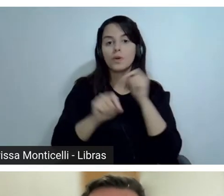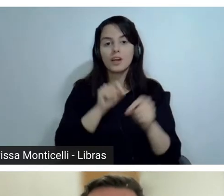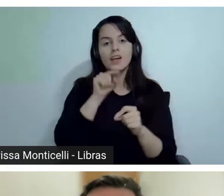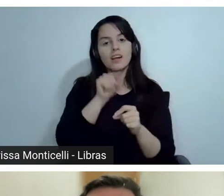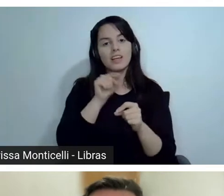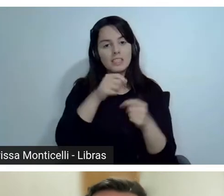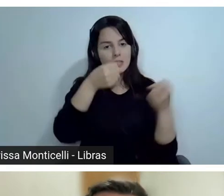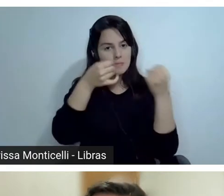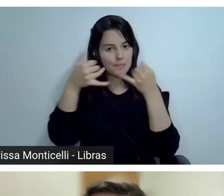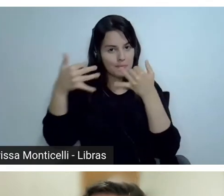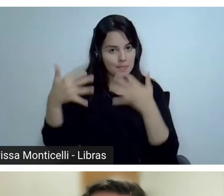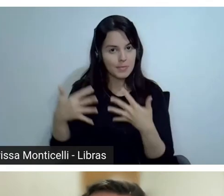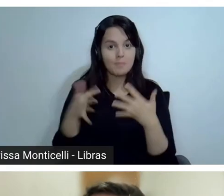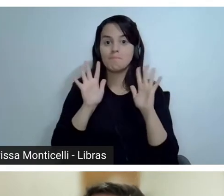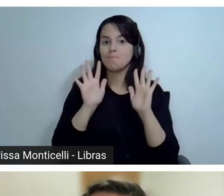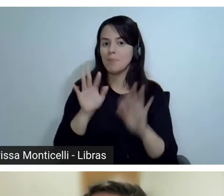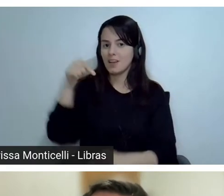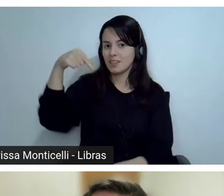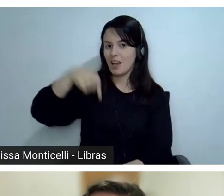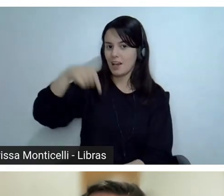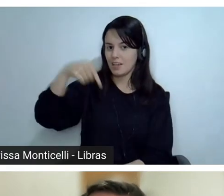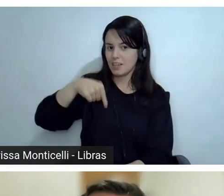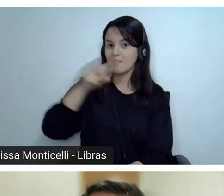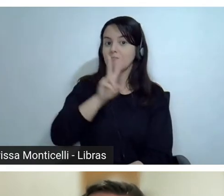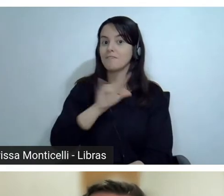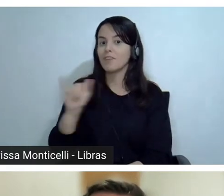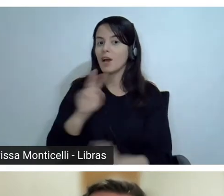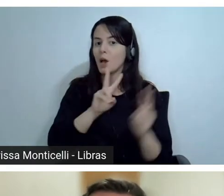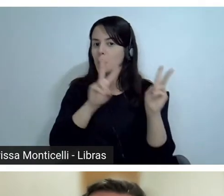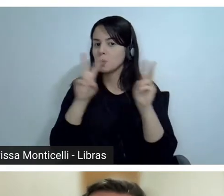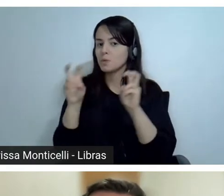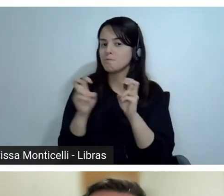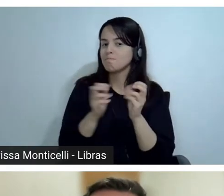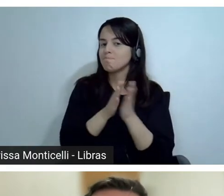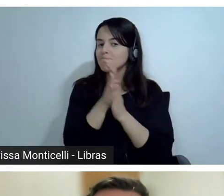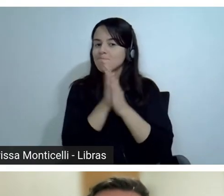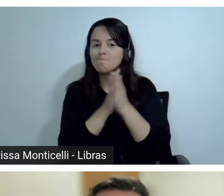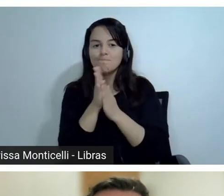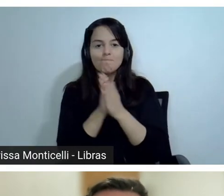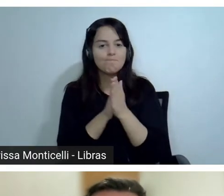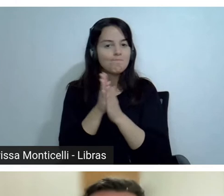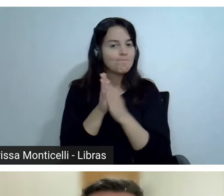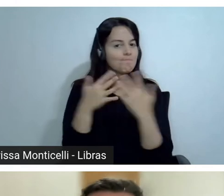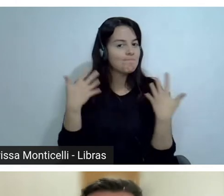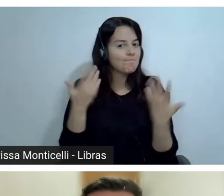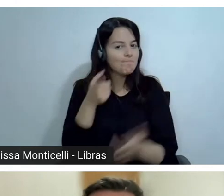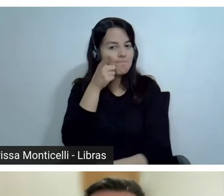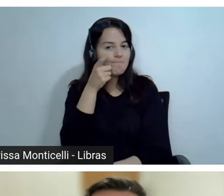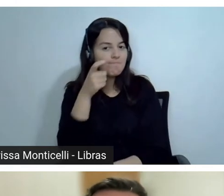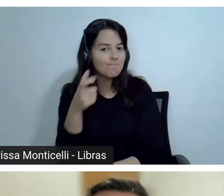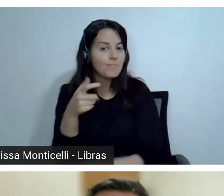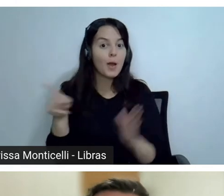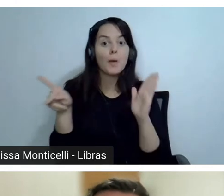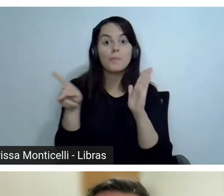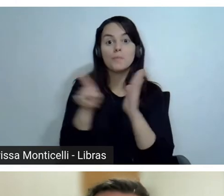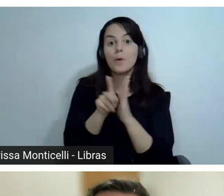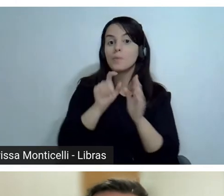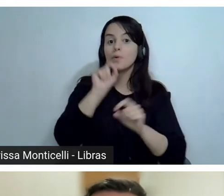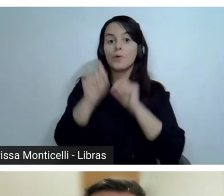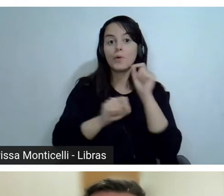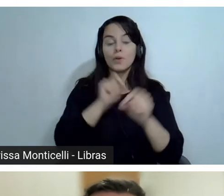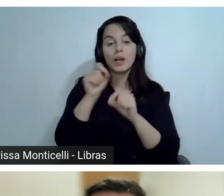muito misteriosa, porque eles vêm conversar conosco sobre narrativas e detetives na sala de aula.